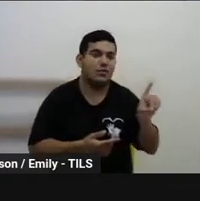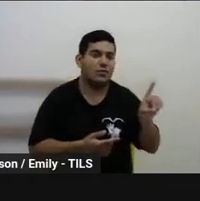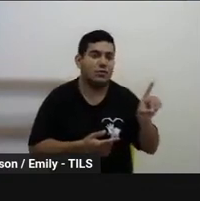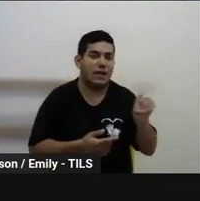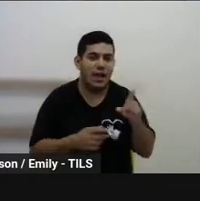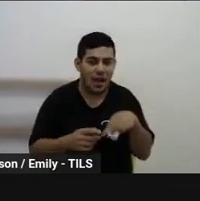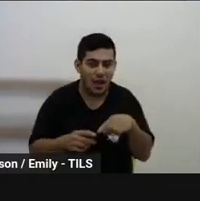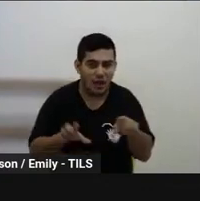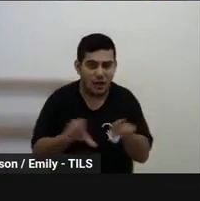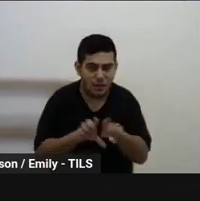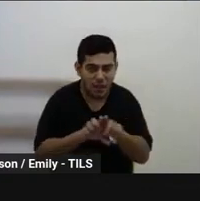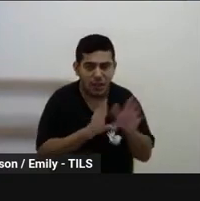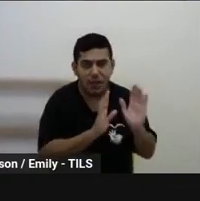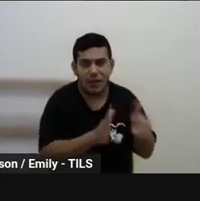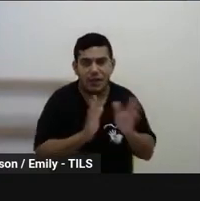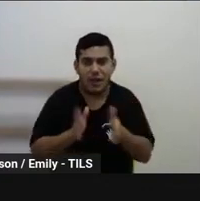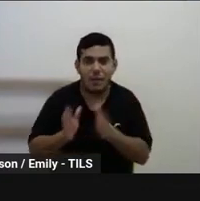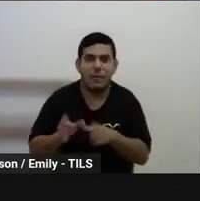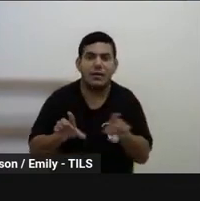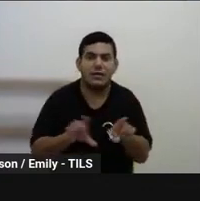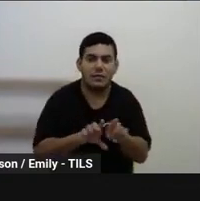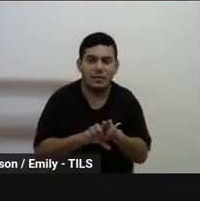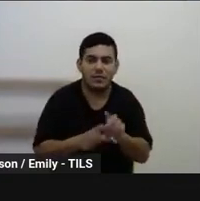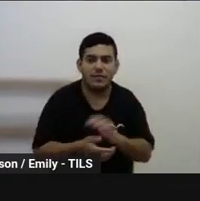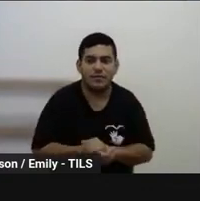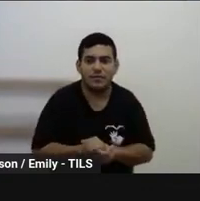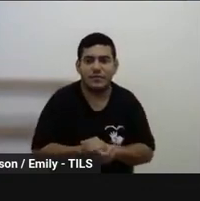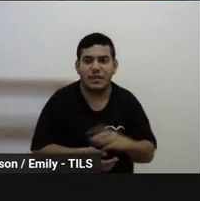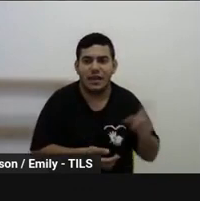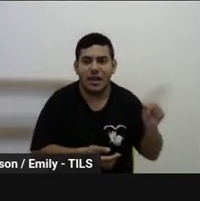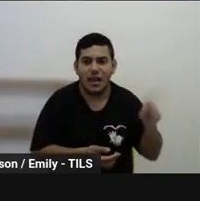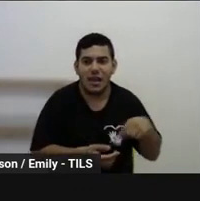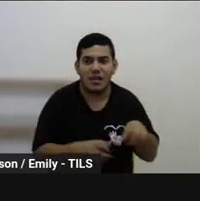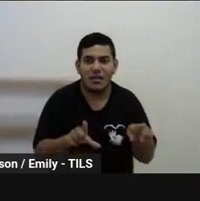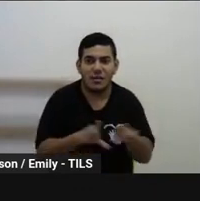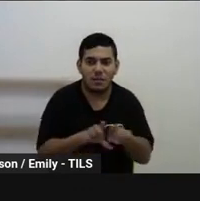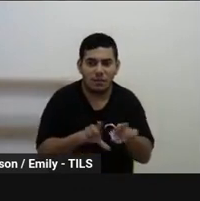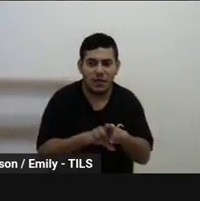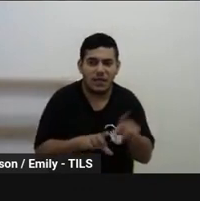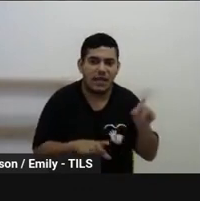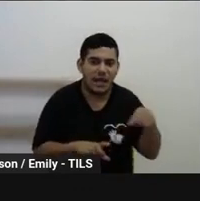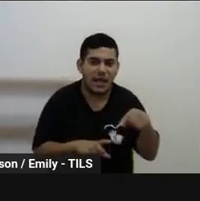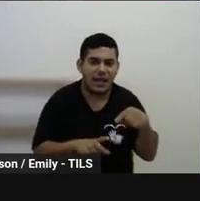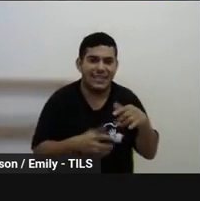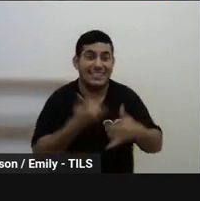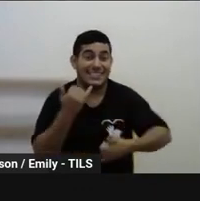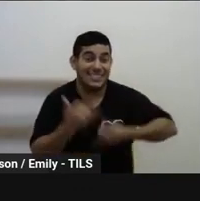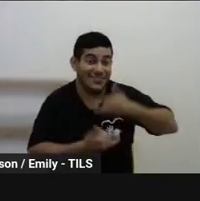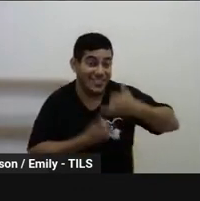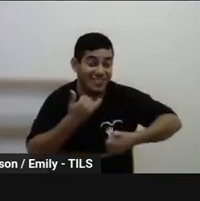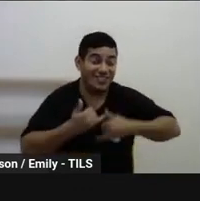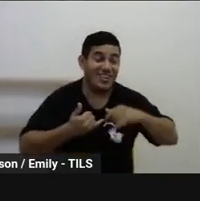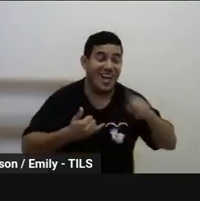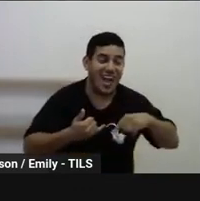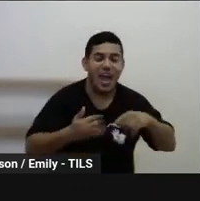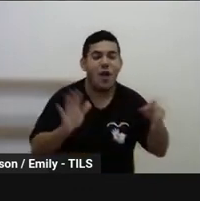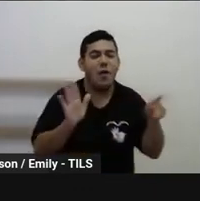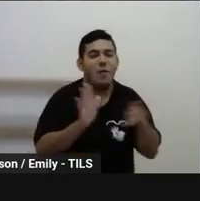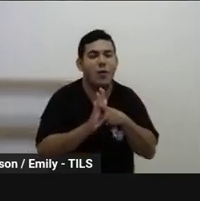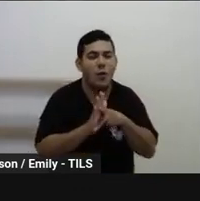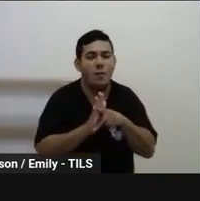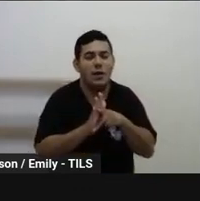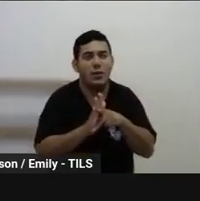diferentes etapas e modalidades brincando, né? Então por que não se divertir talvez com a brincadeira própria lá da